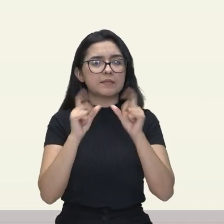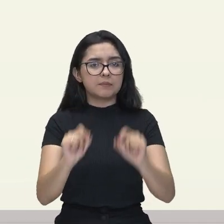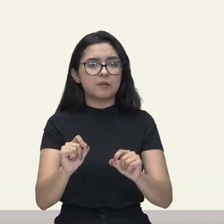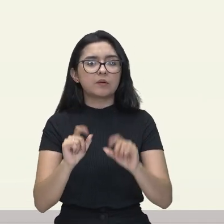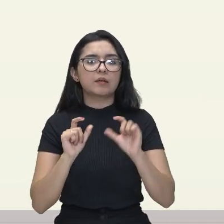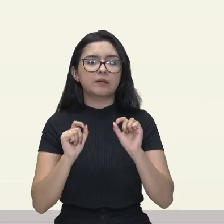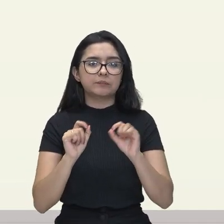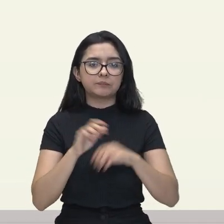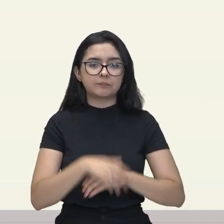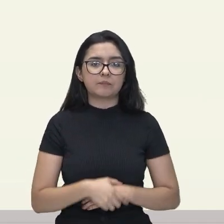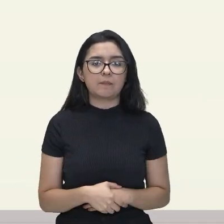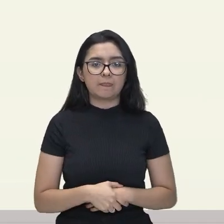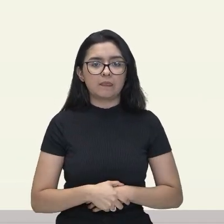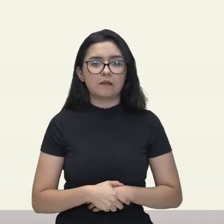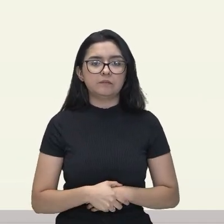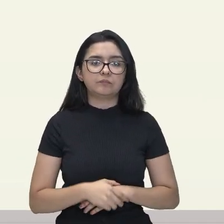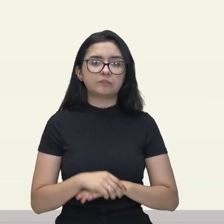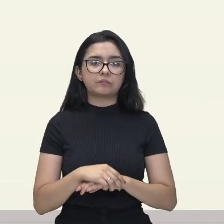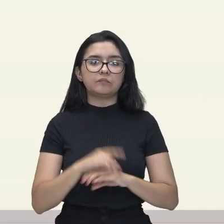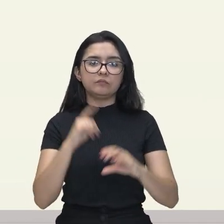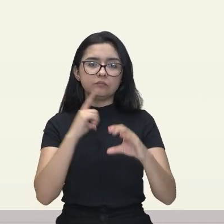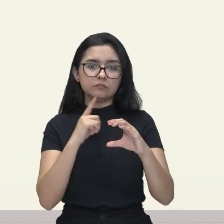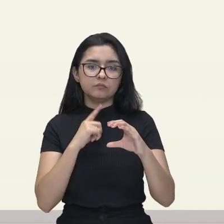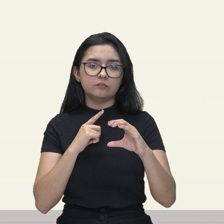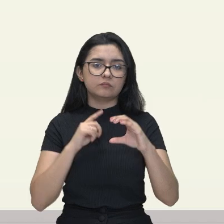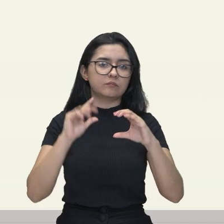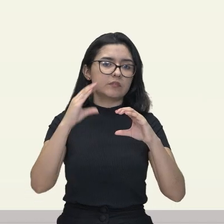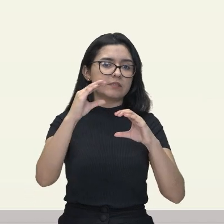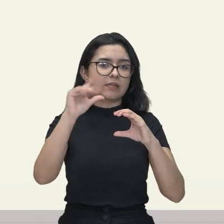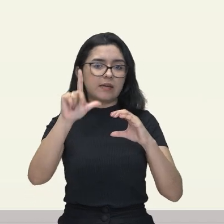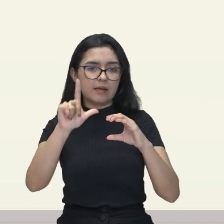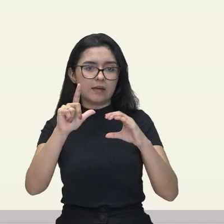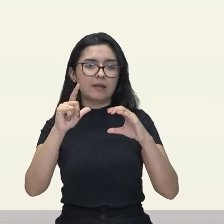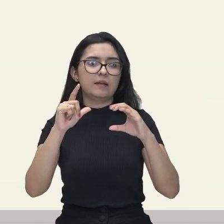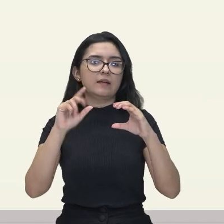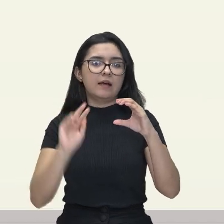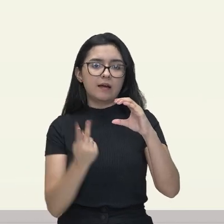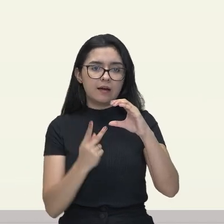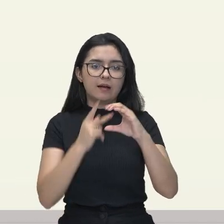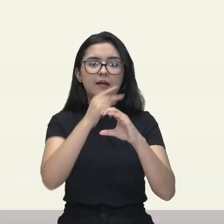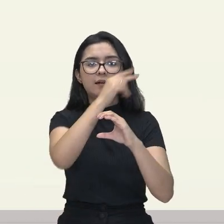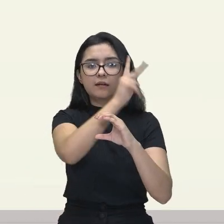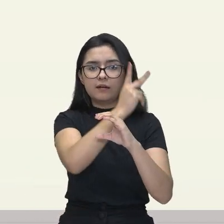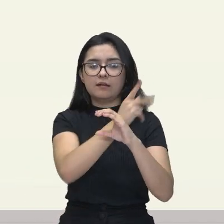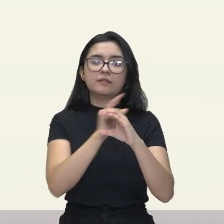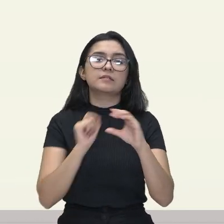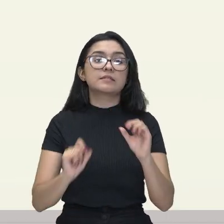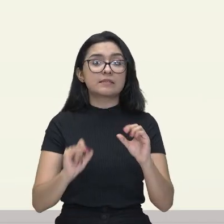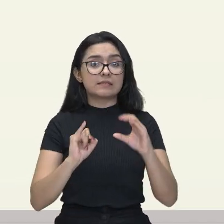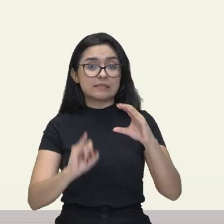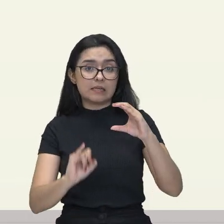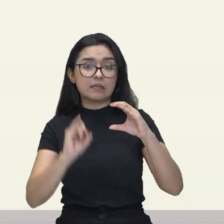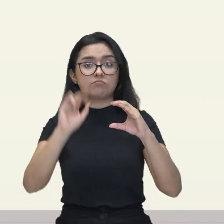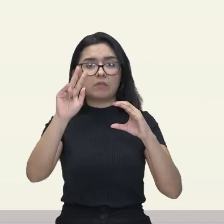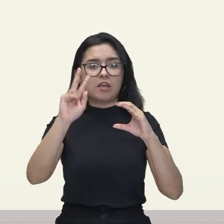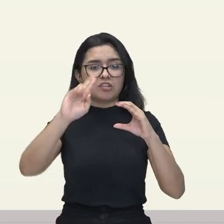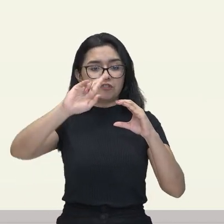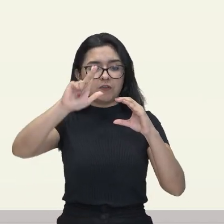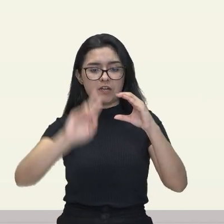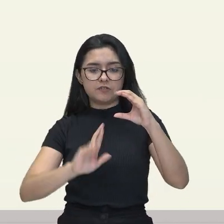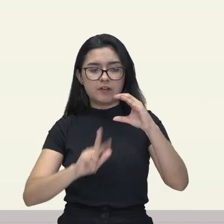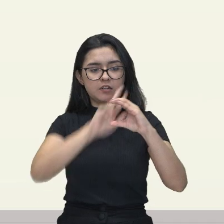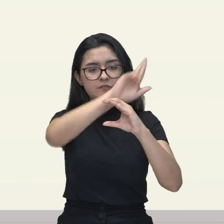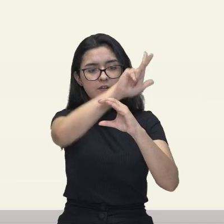que se ligam aos átomos de carbono, são diferentes, ok?